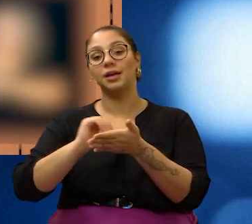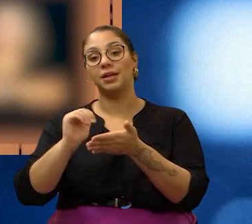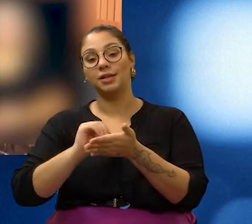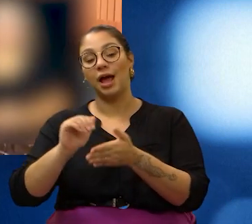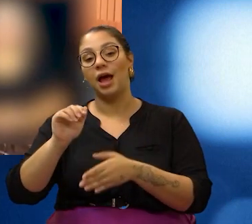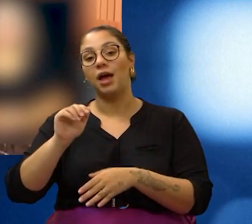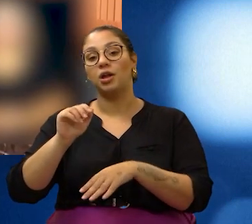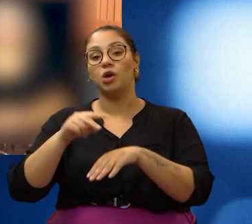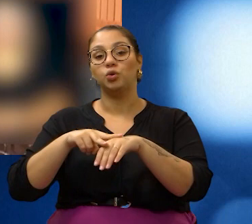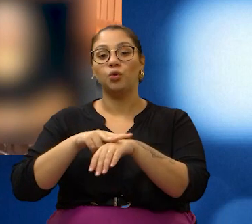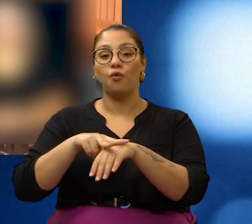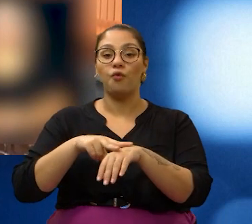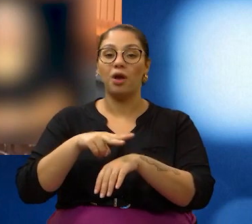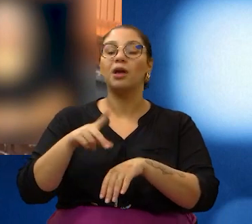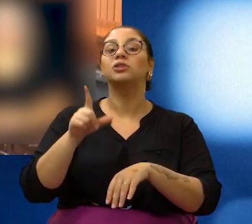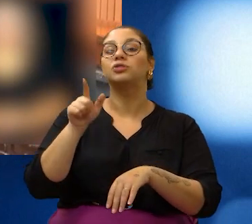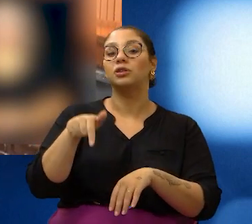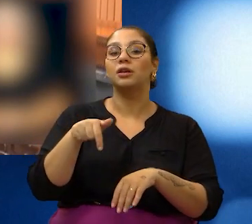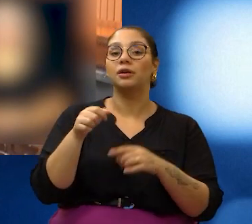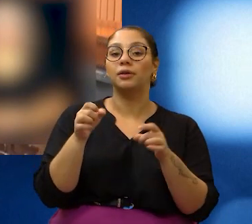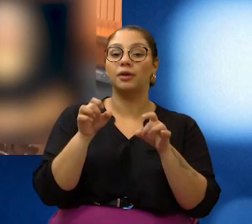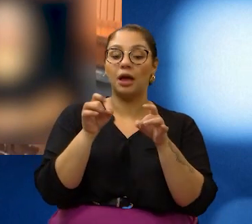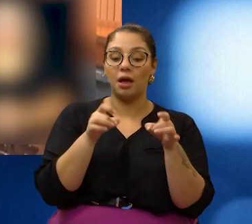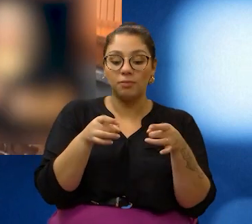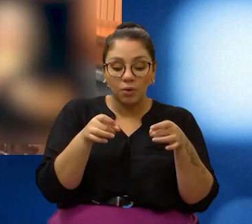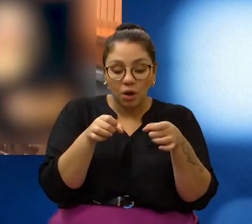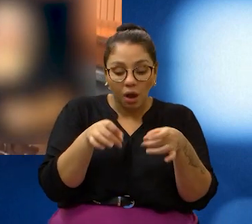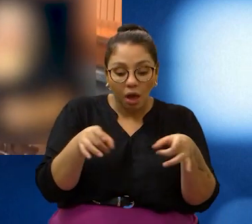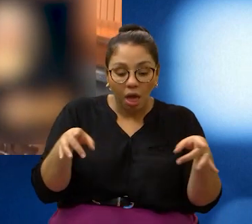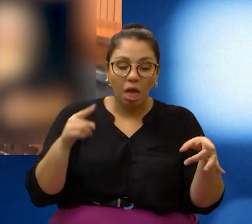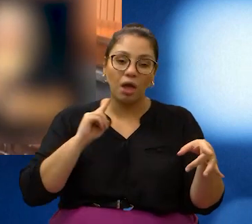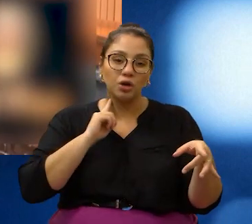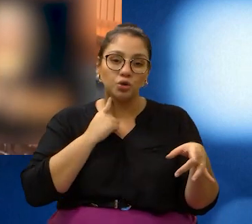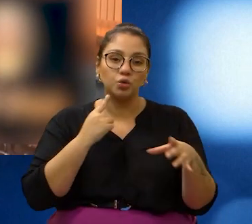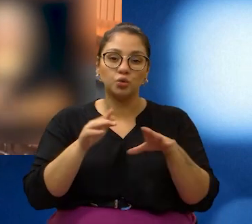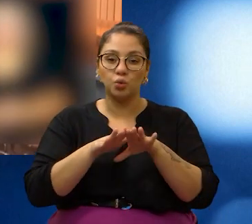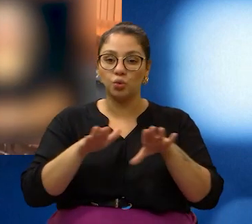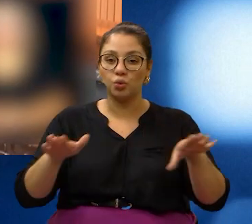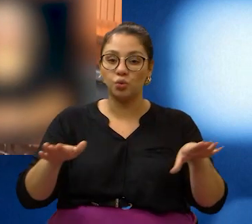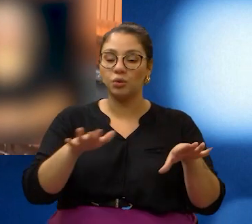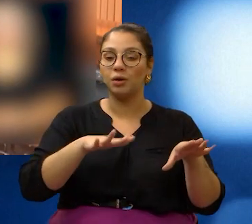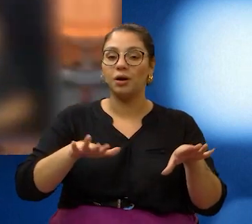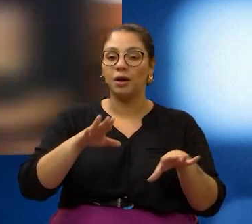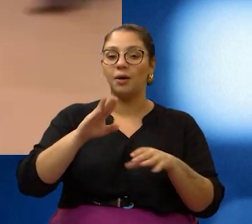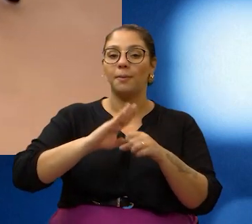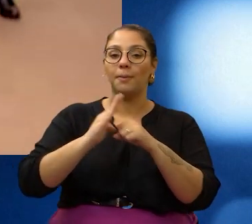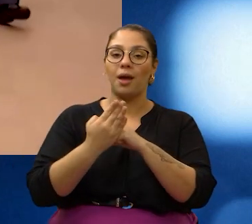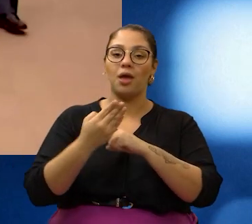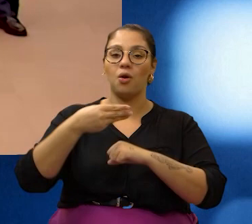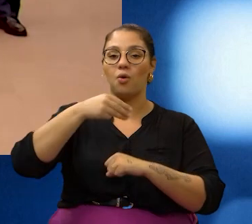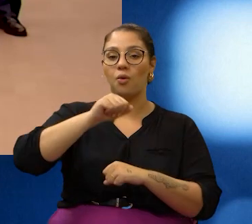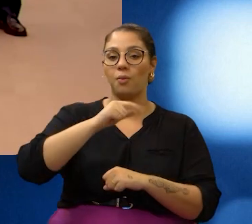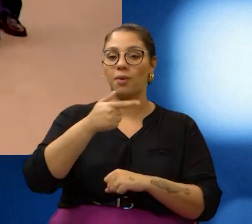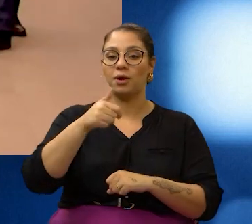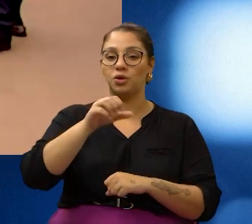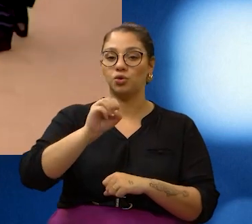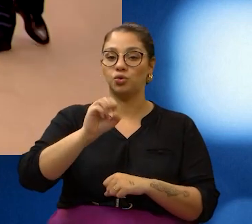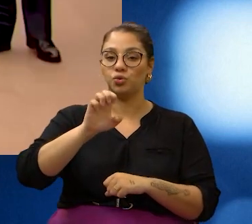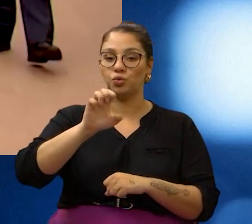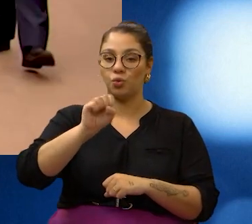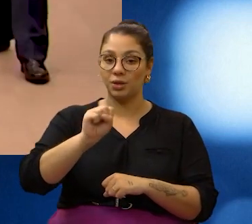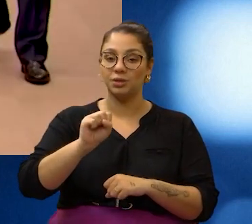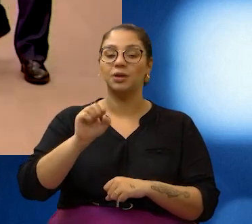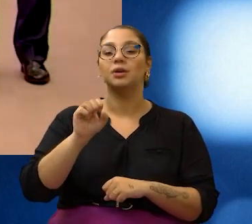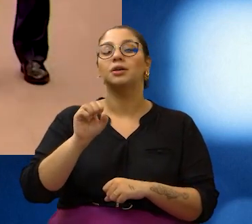debater ações contra contaminação de solo no bairro Mansões Santo Antônio. E projeto